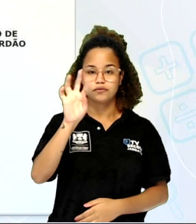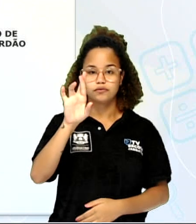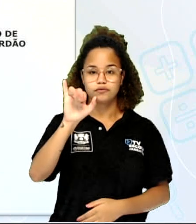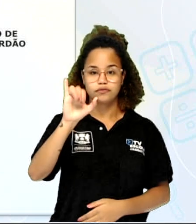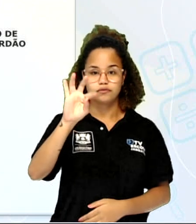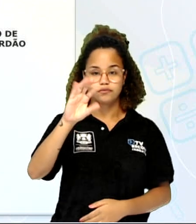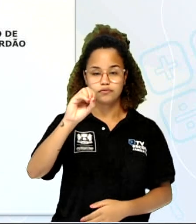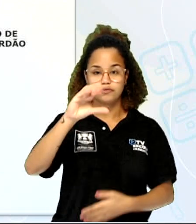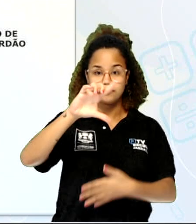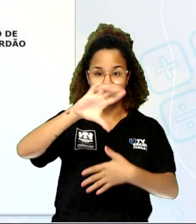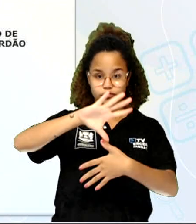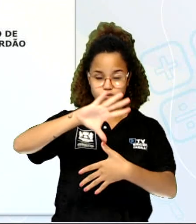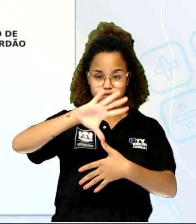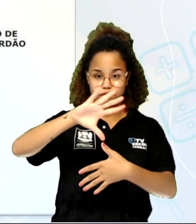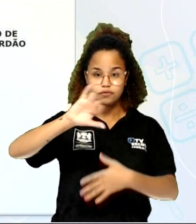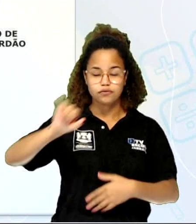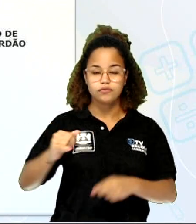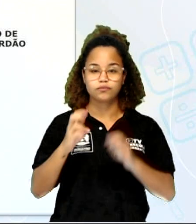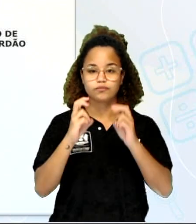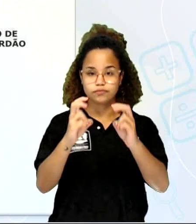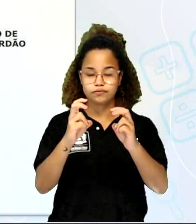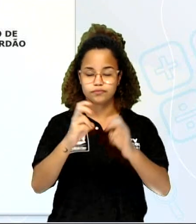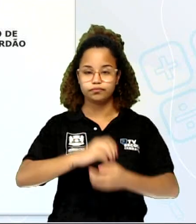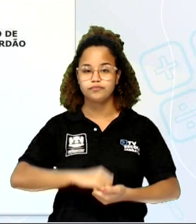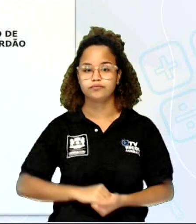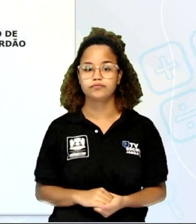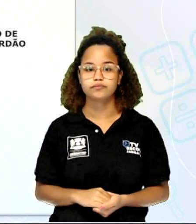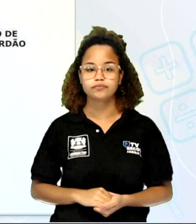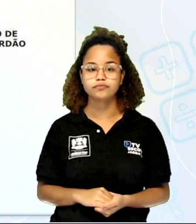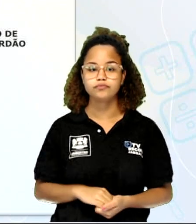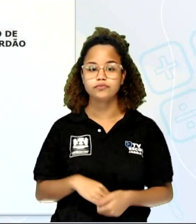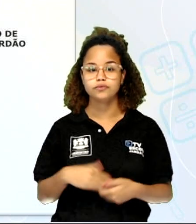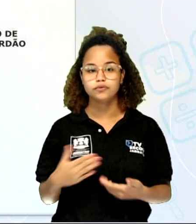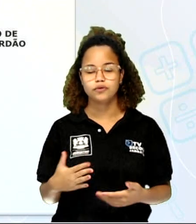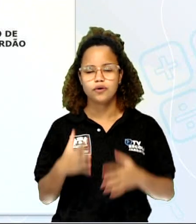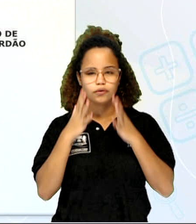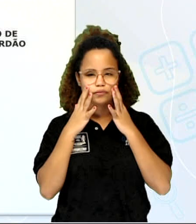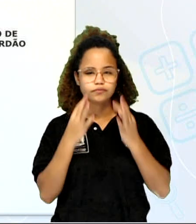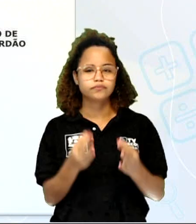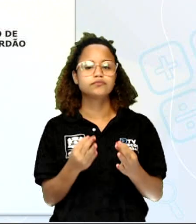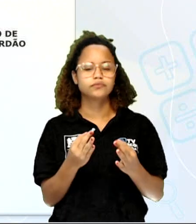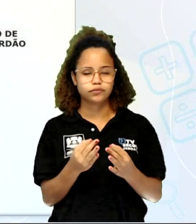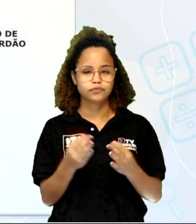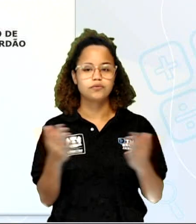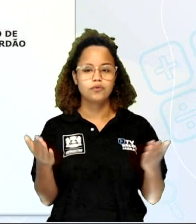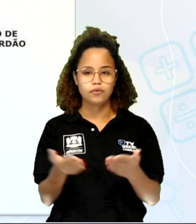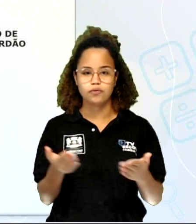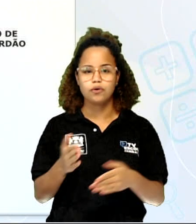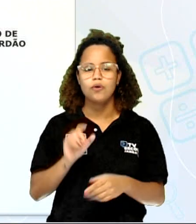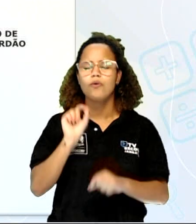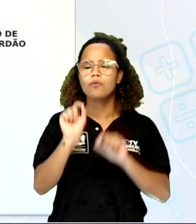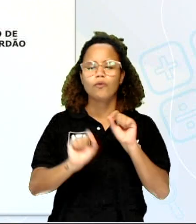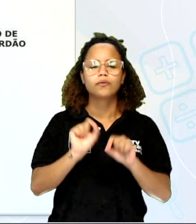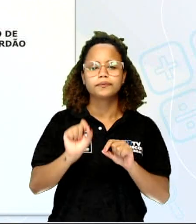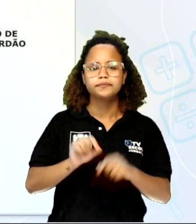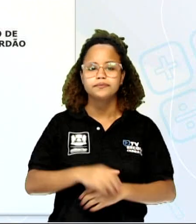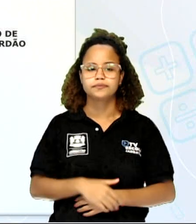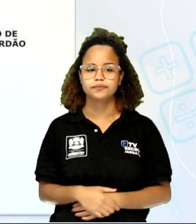de Jaboatão dos Guararapes dividido por distritos. Então, vamos prestar bem atenção quais são eles.